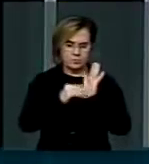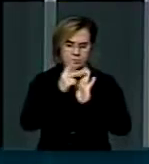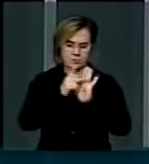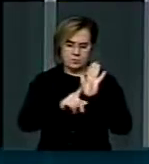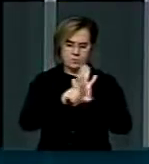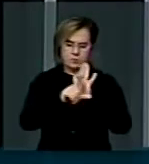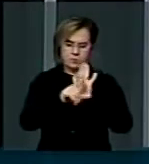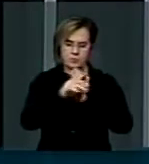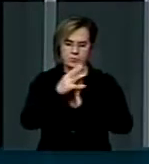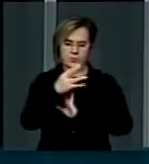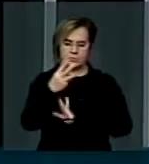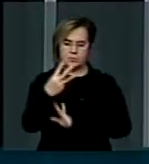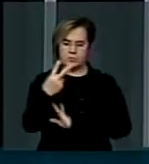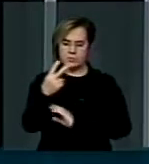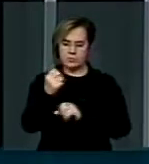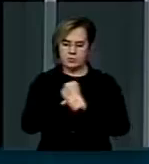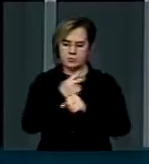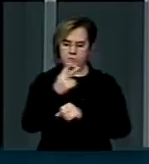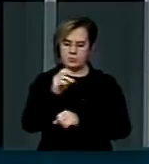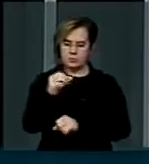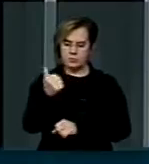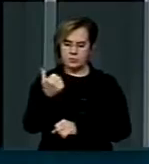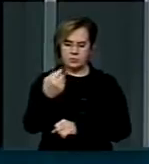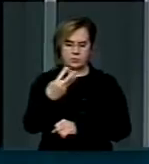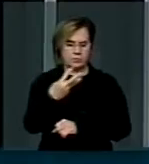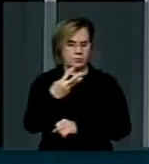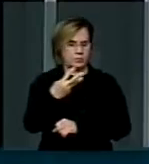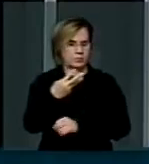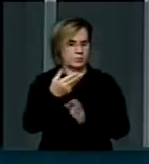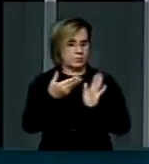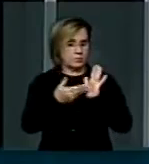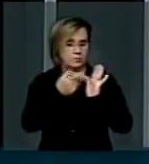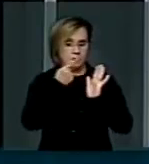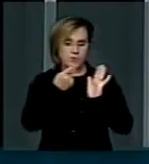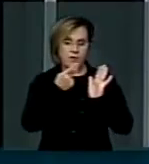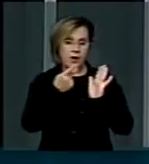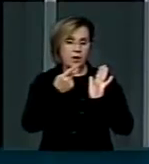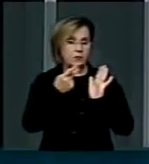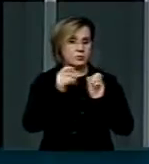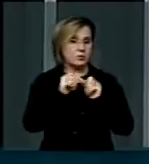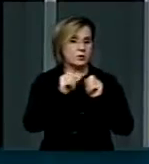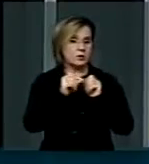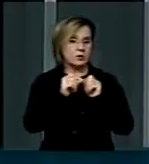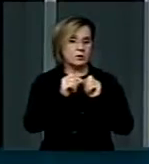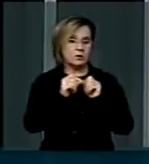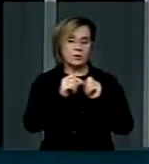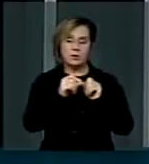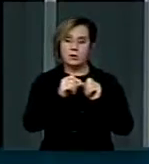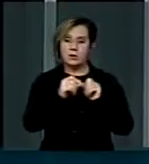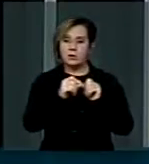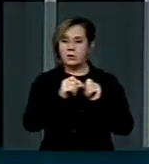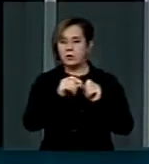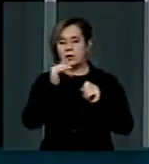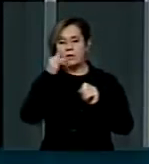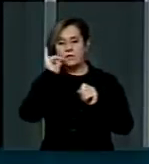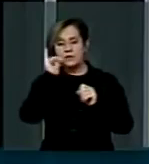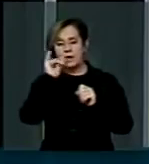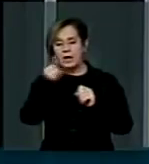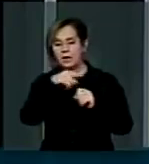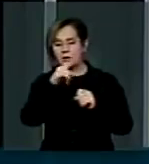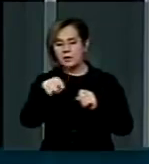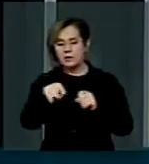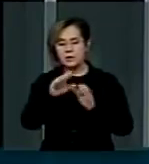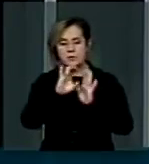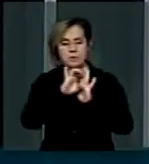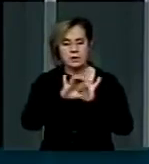432-2013, ele praticamente inviabiliza a emenda constitucional, porque